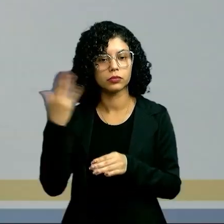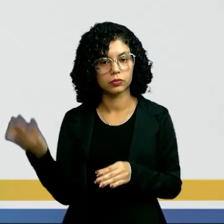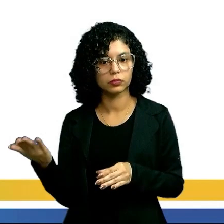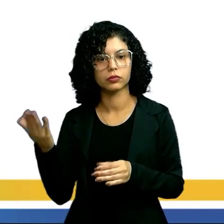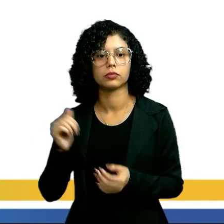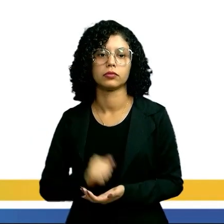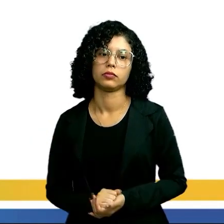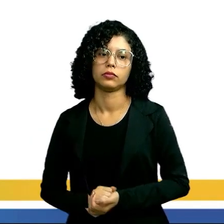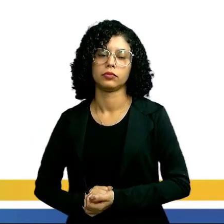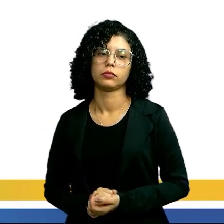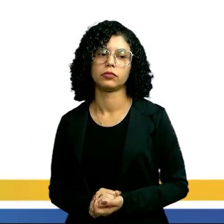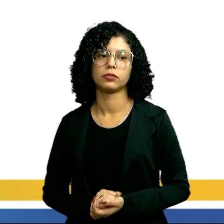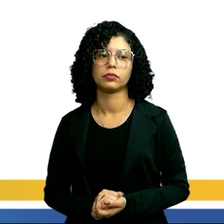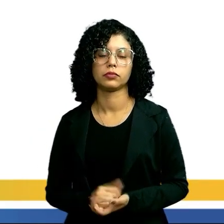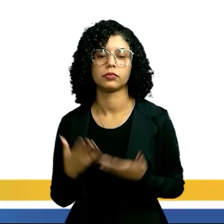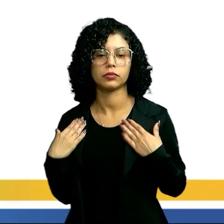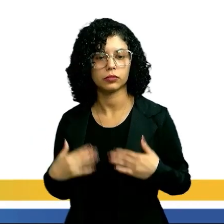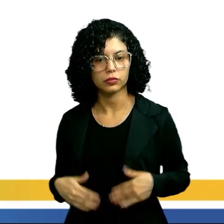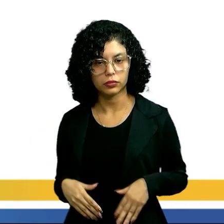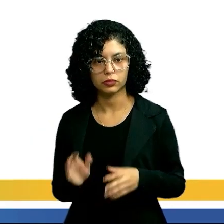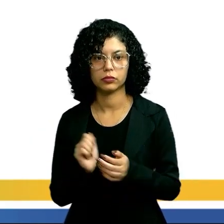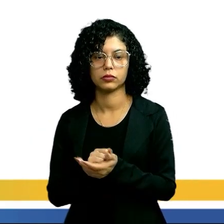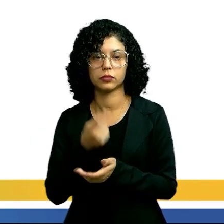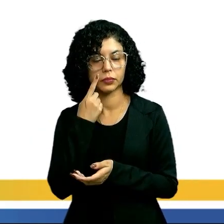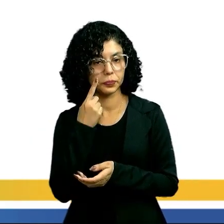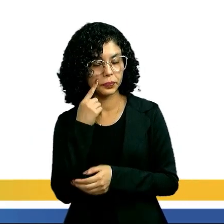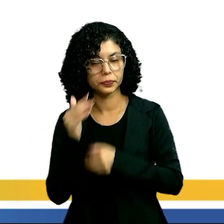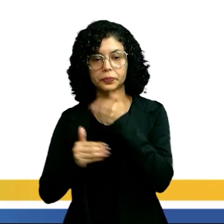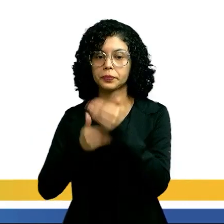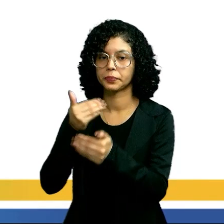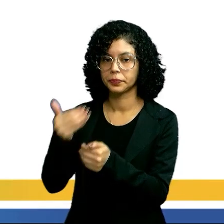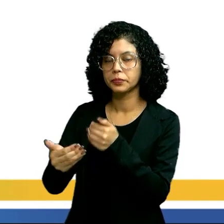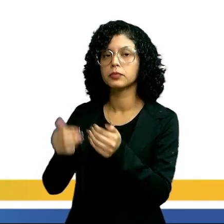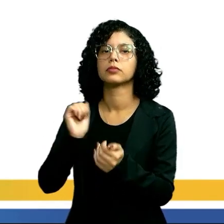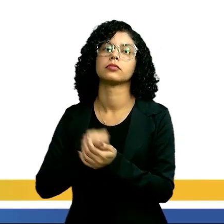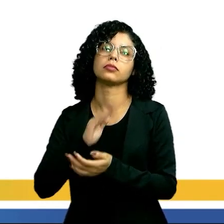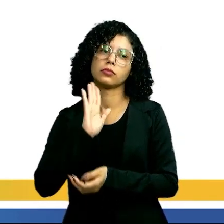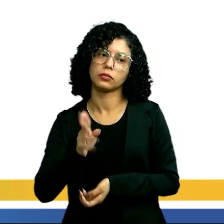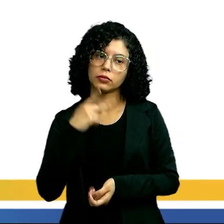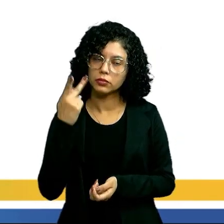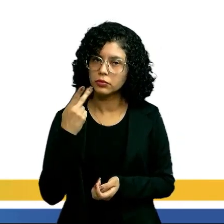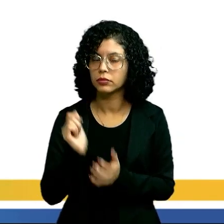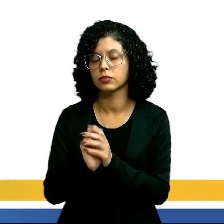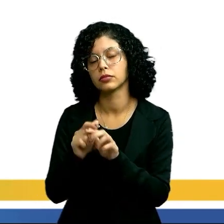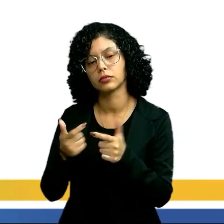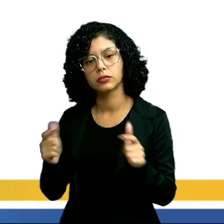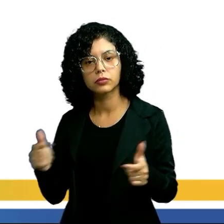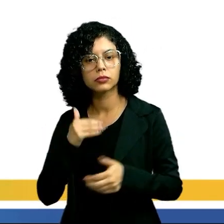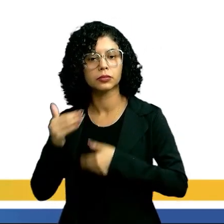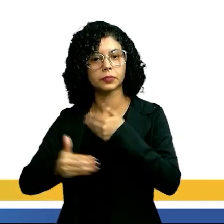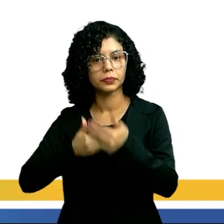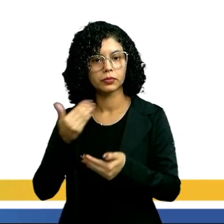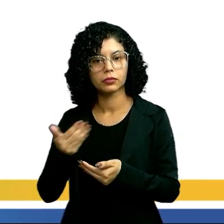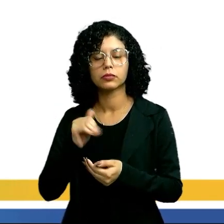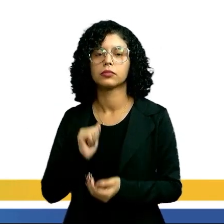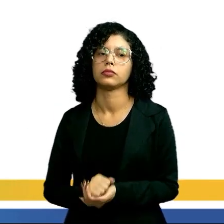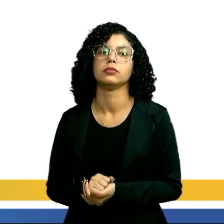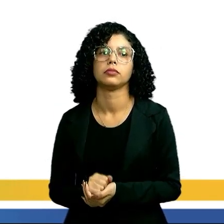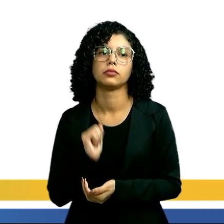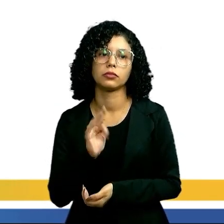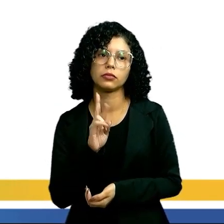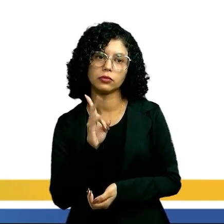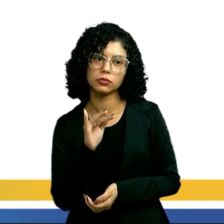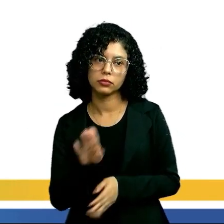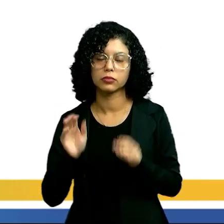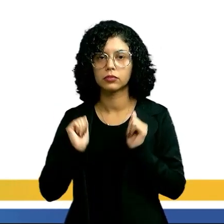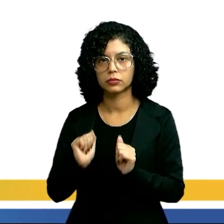acontece desse jeito, tá? E olha só, o desenvolvimento, já falando do seu crescimento e desenvolvimento dos artrópodes, ele